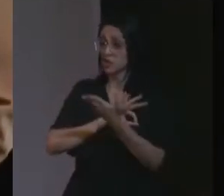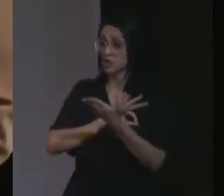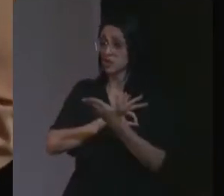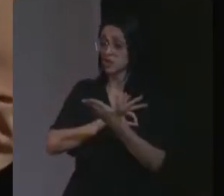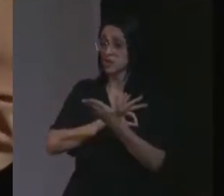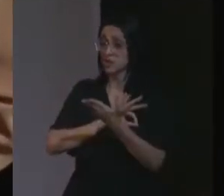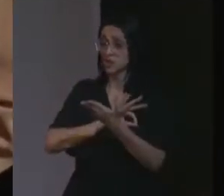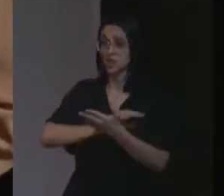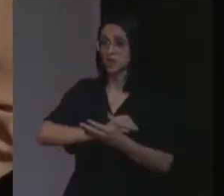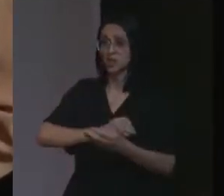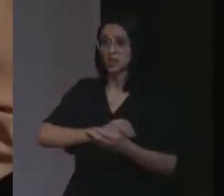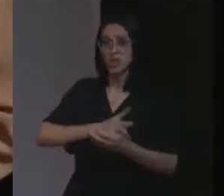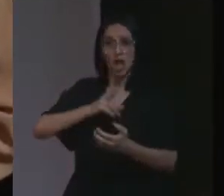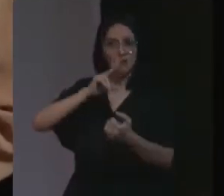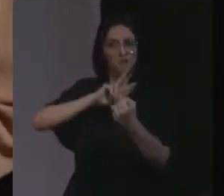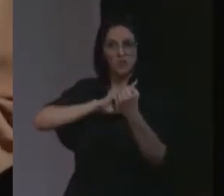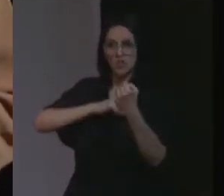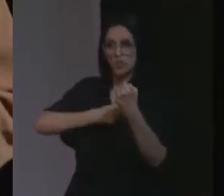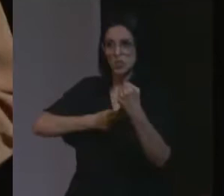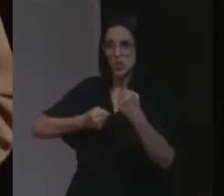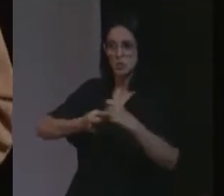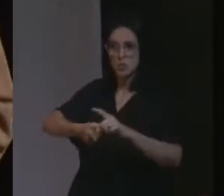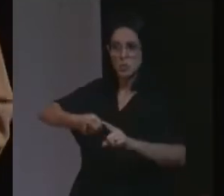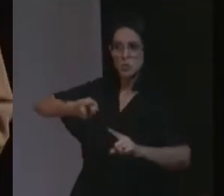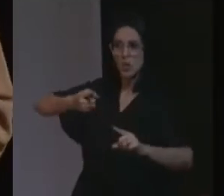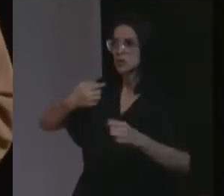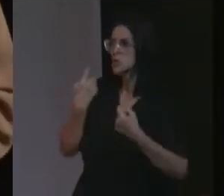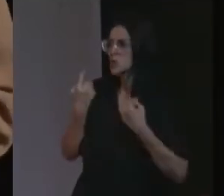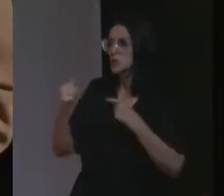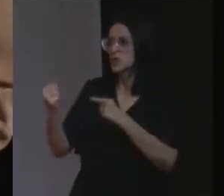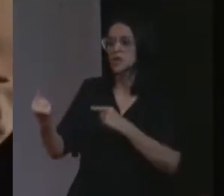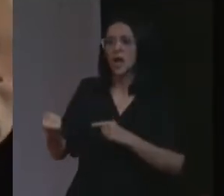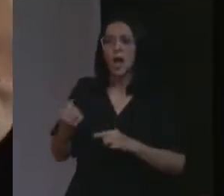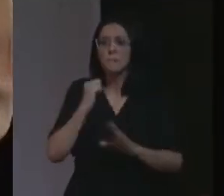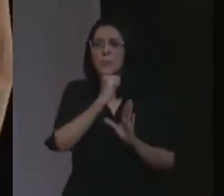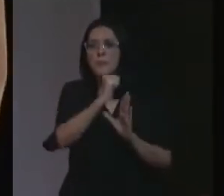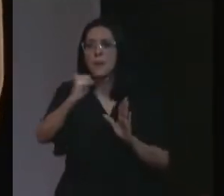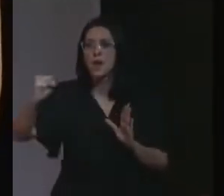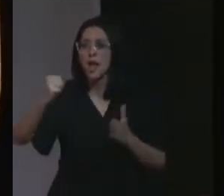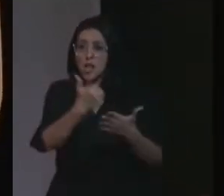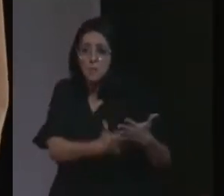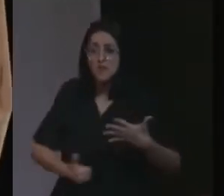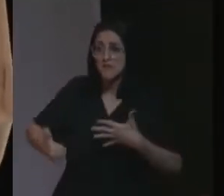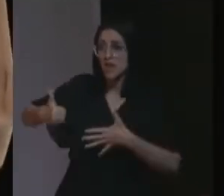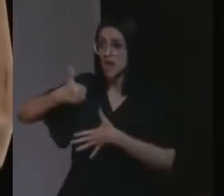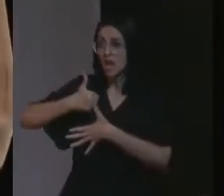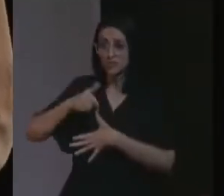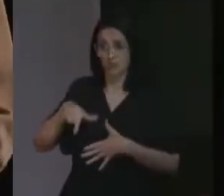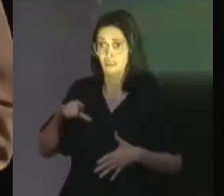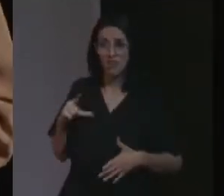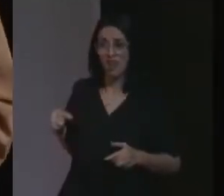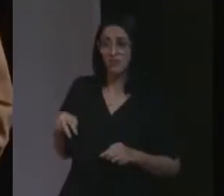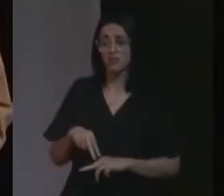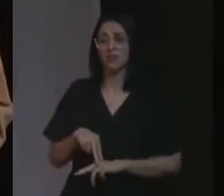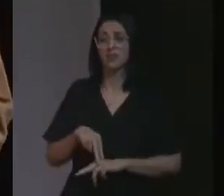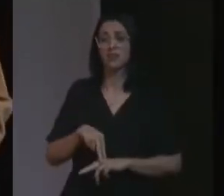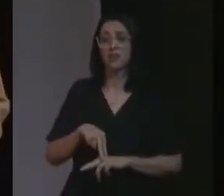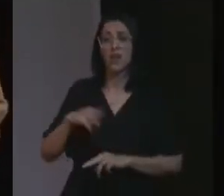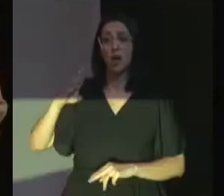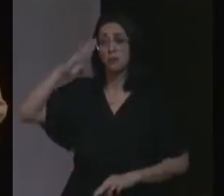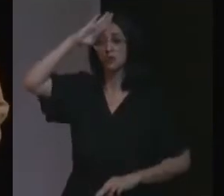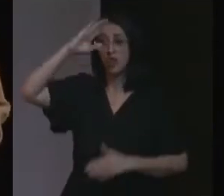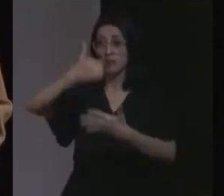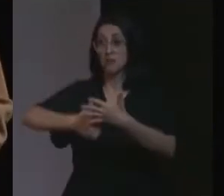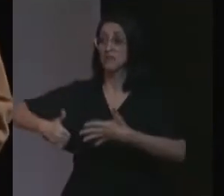truculosa do que já foi antigamente. Estamos sendo assassinados sem nem esse privilégio de que está tendo aqui. Eu acho que o Bolsonaro é um